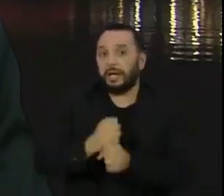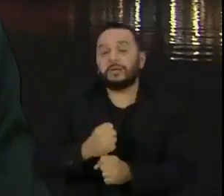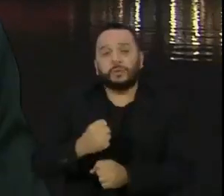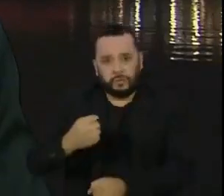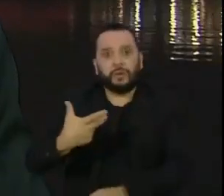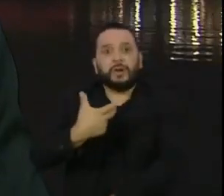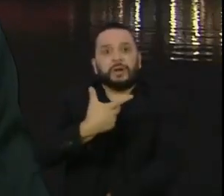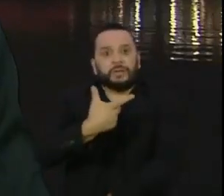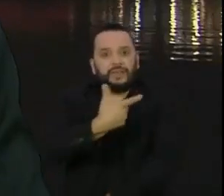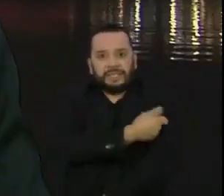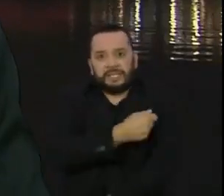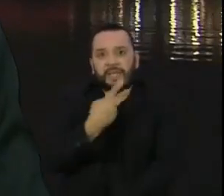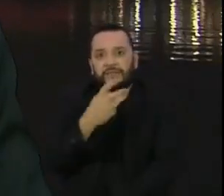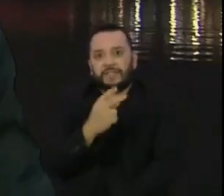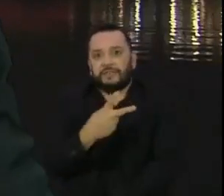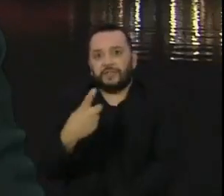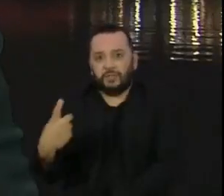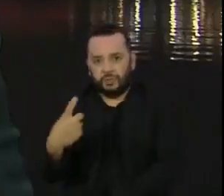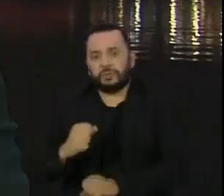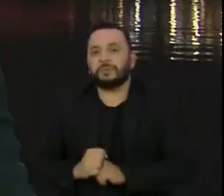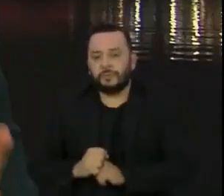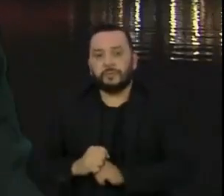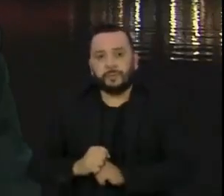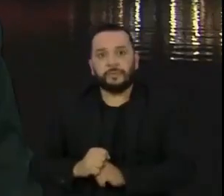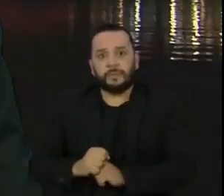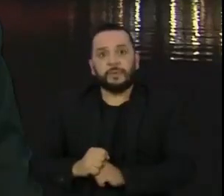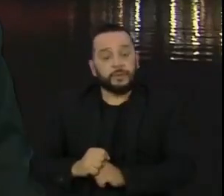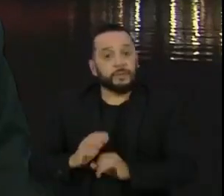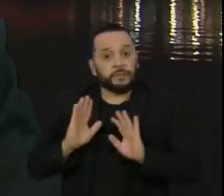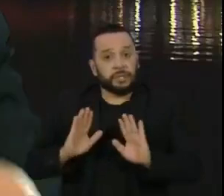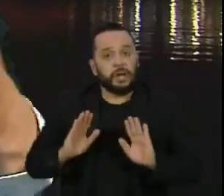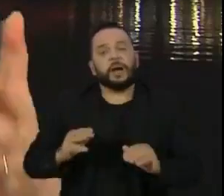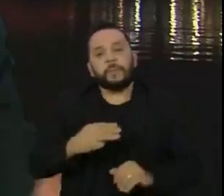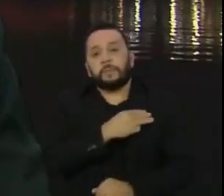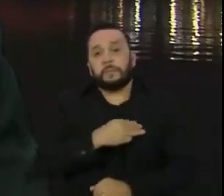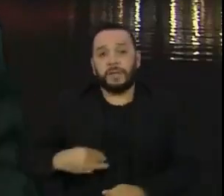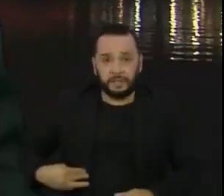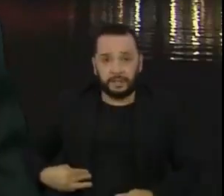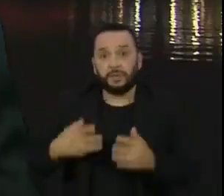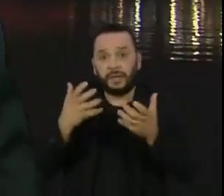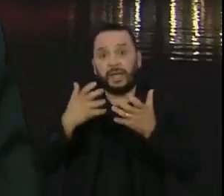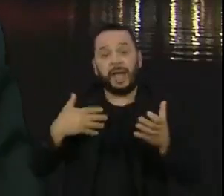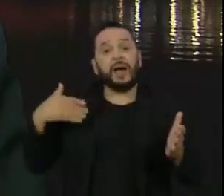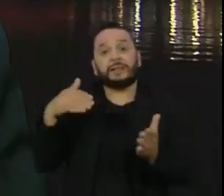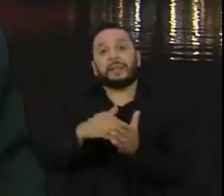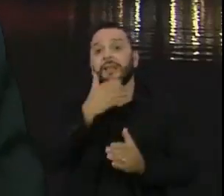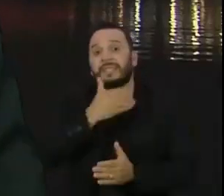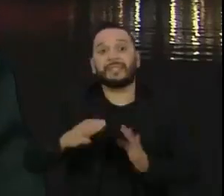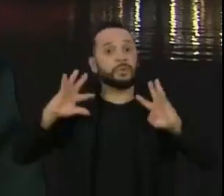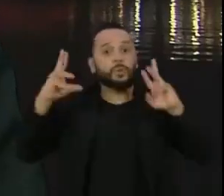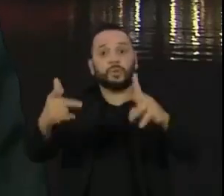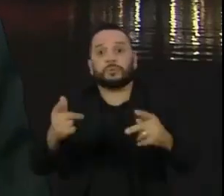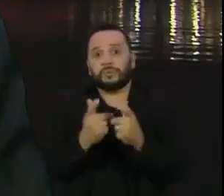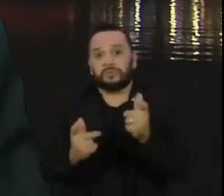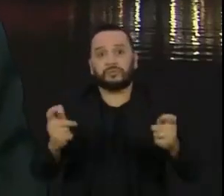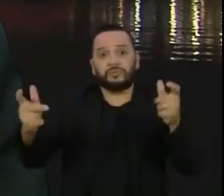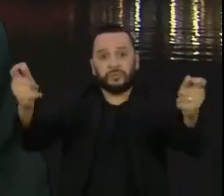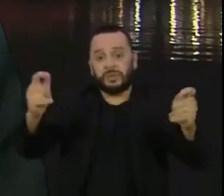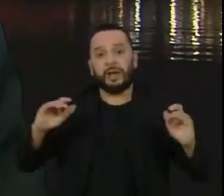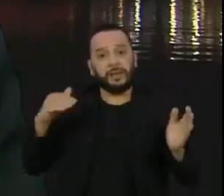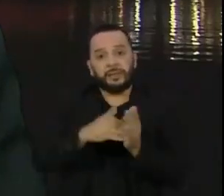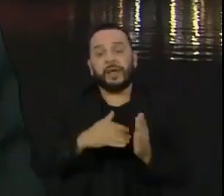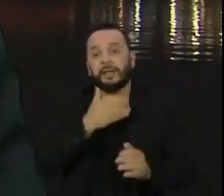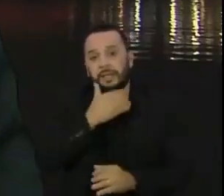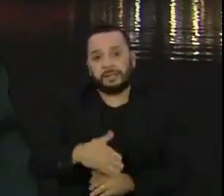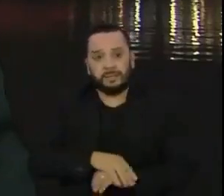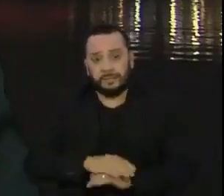a perspectiva do ministro é que até o final do ano a gente vacina todos os brasileiros. Mas não se esqueça que